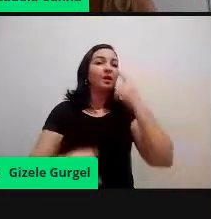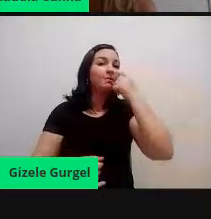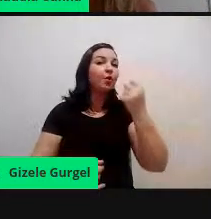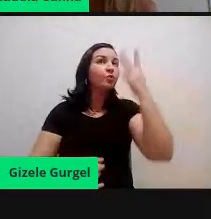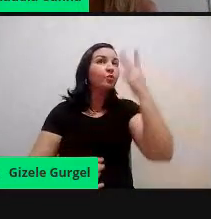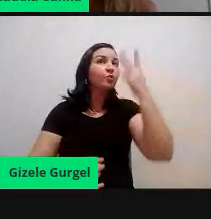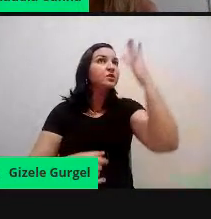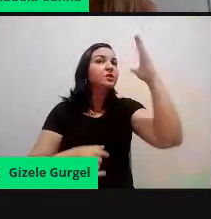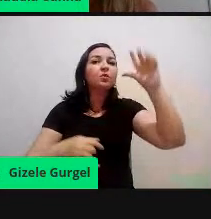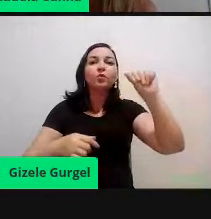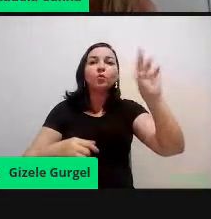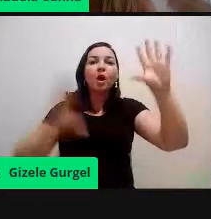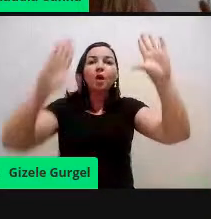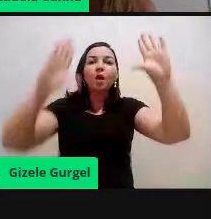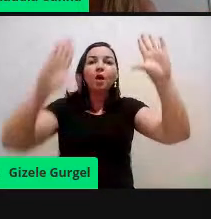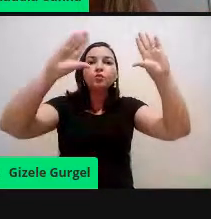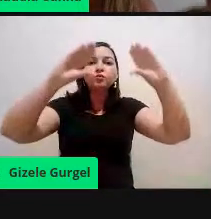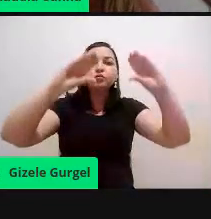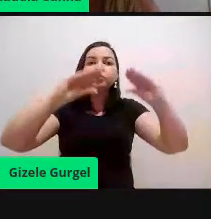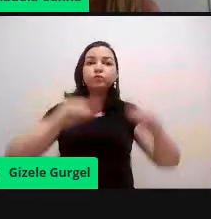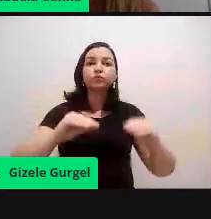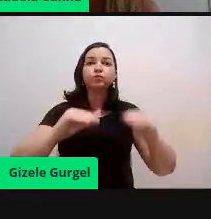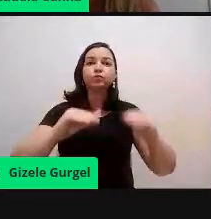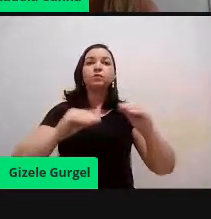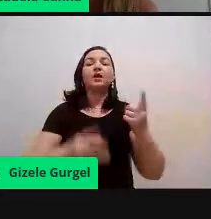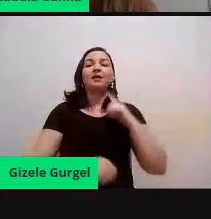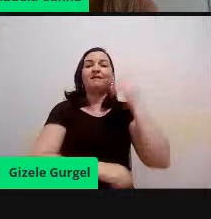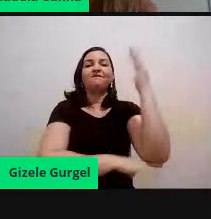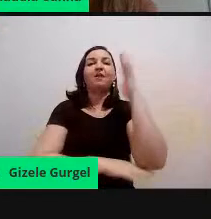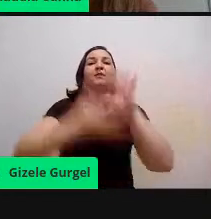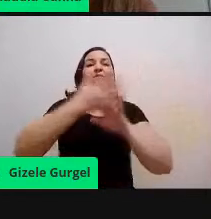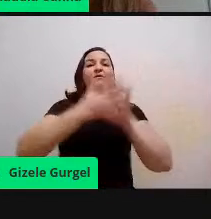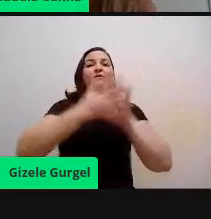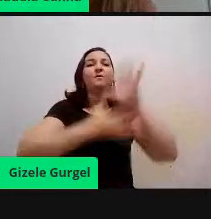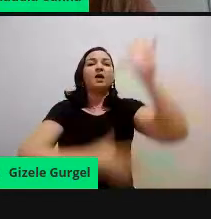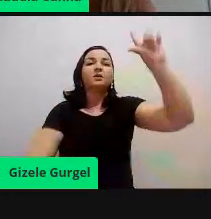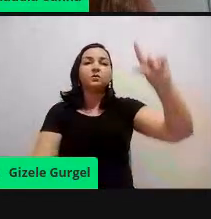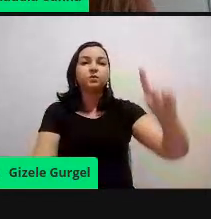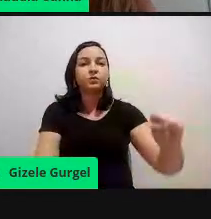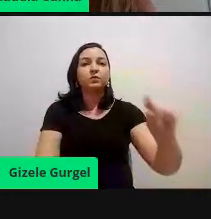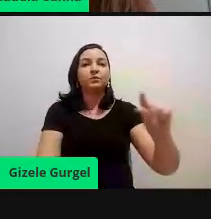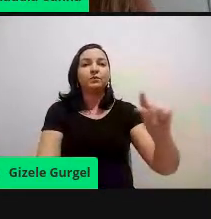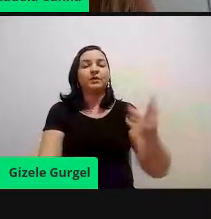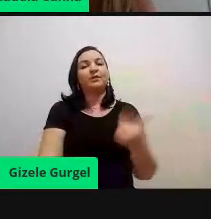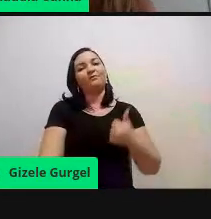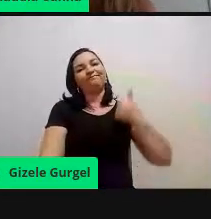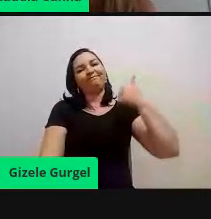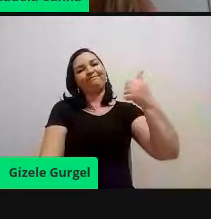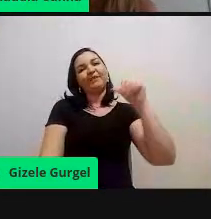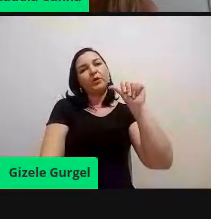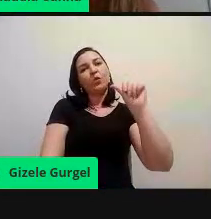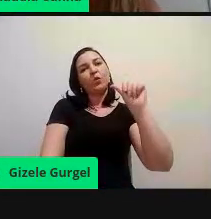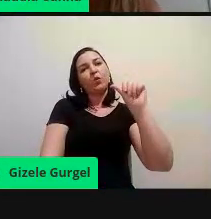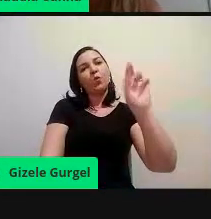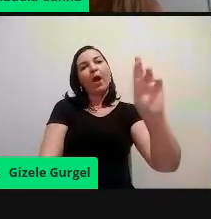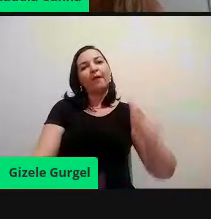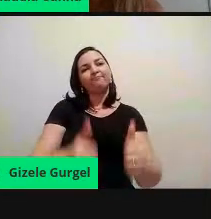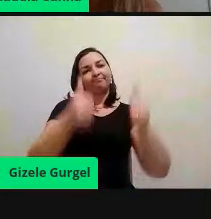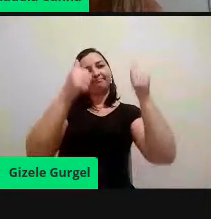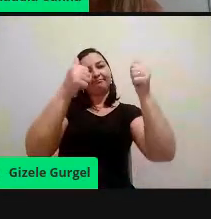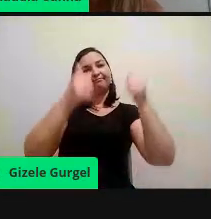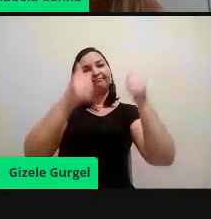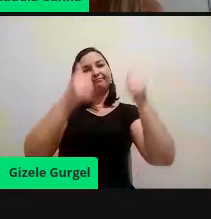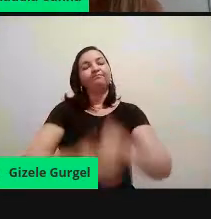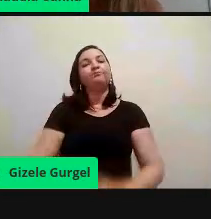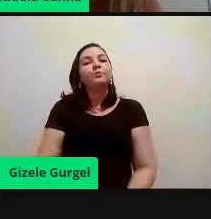emitidos, foram diminuídos, então, consequentemente, melhorou a qualidade do ar, né, a nível global. E